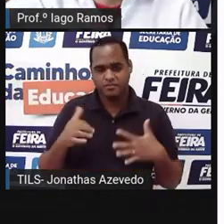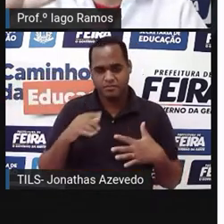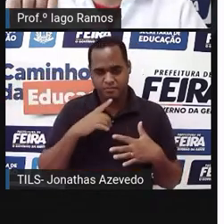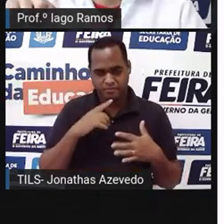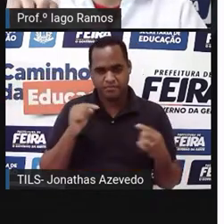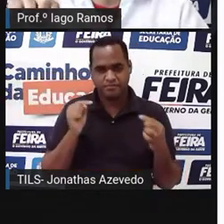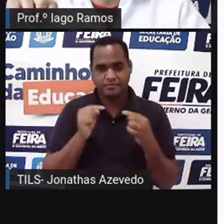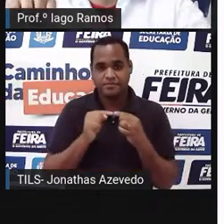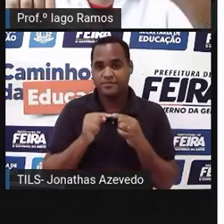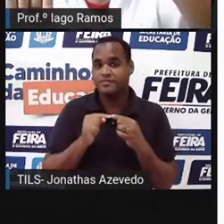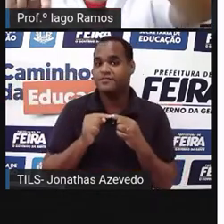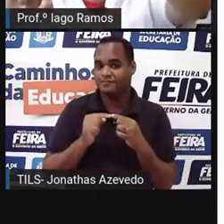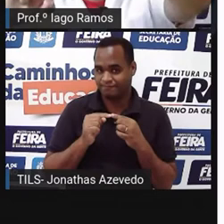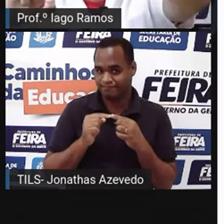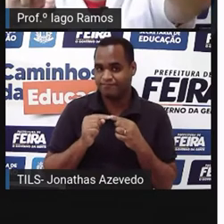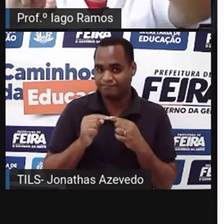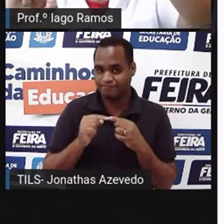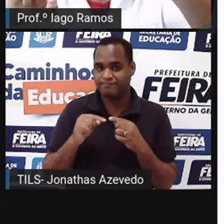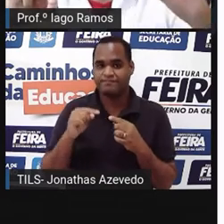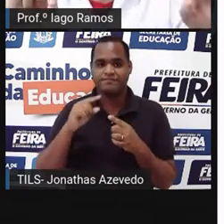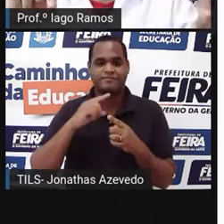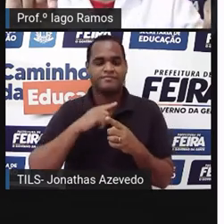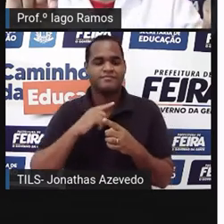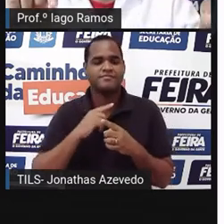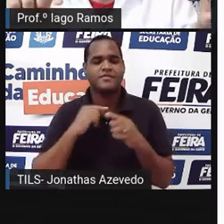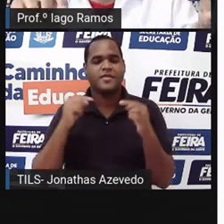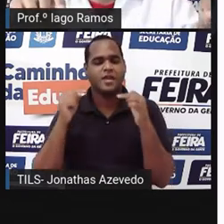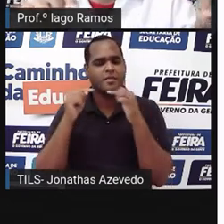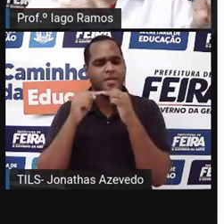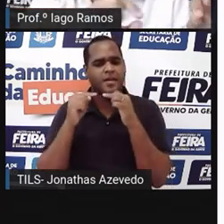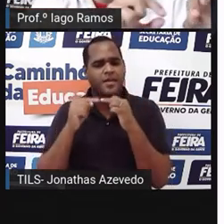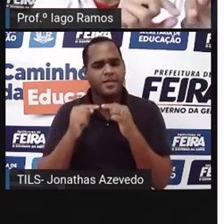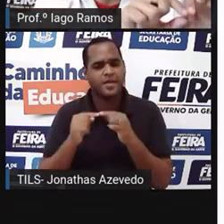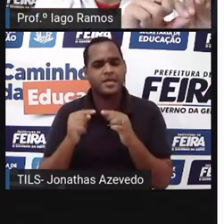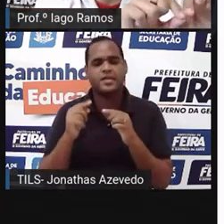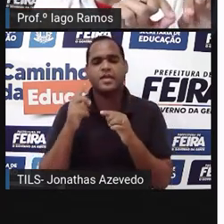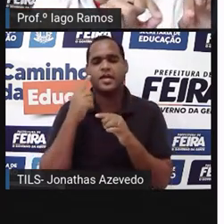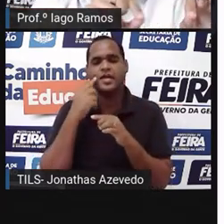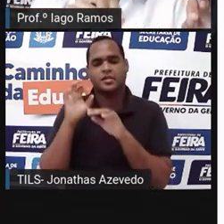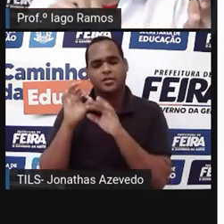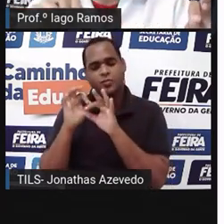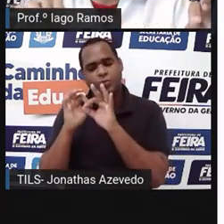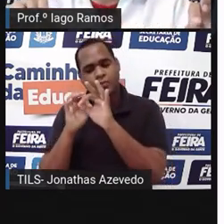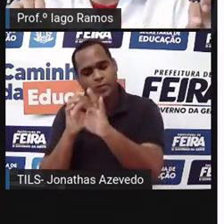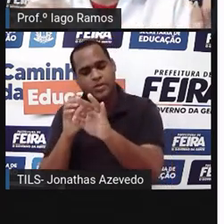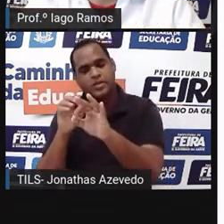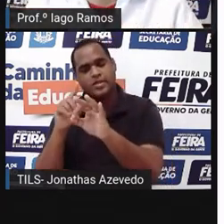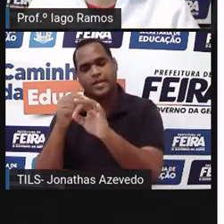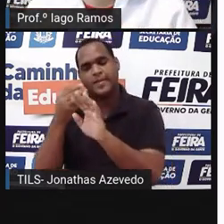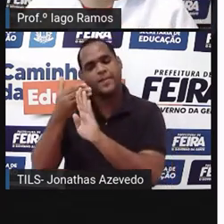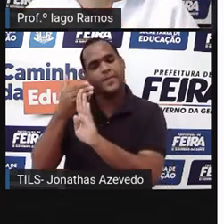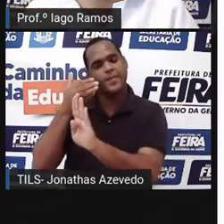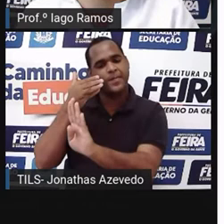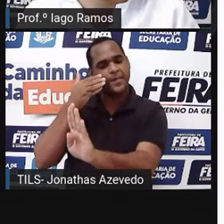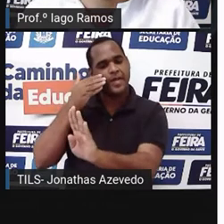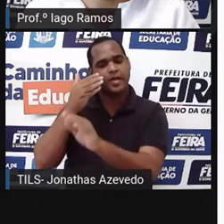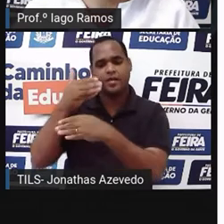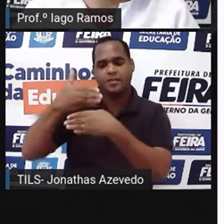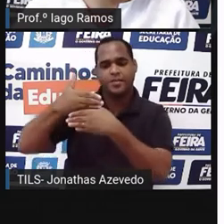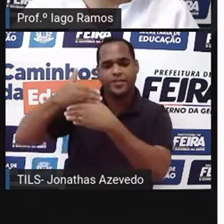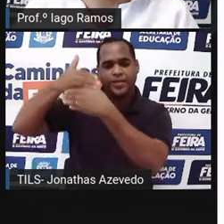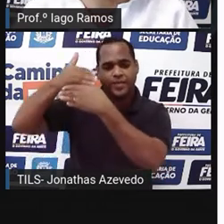parede do prédio com a escada e a distância da escada até a parede do prédio